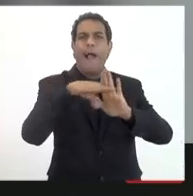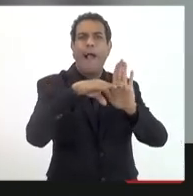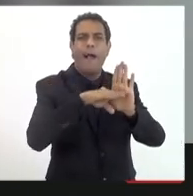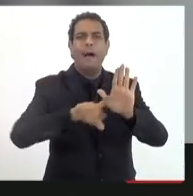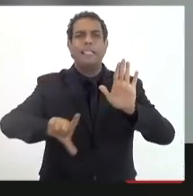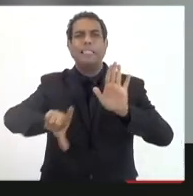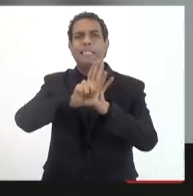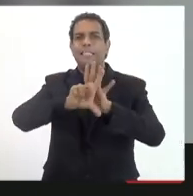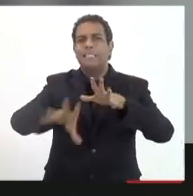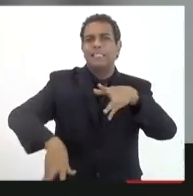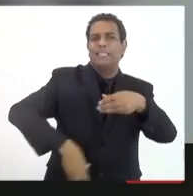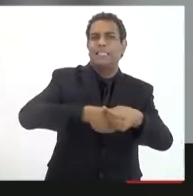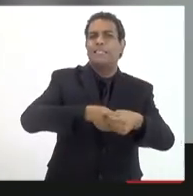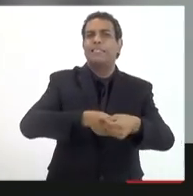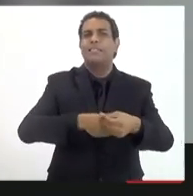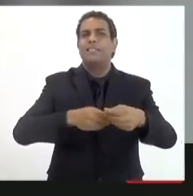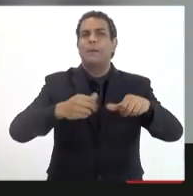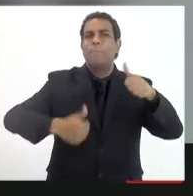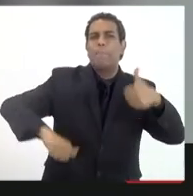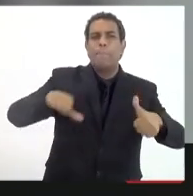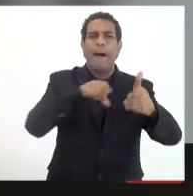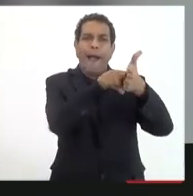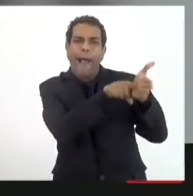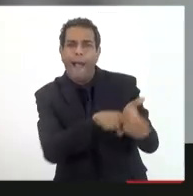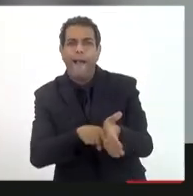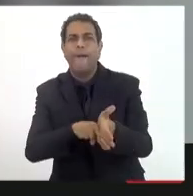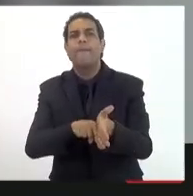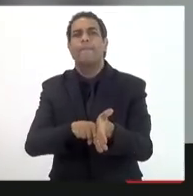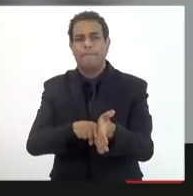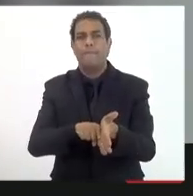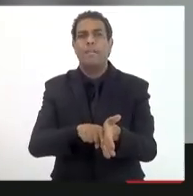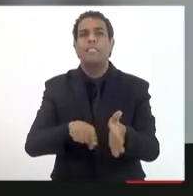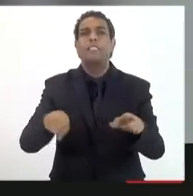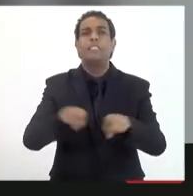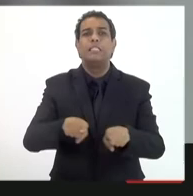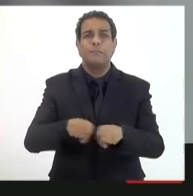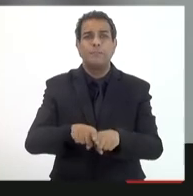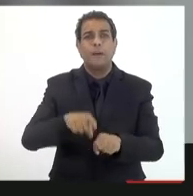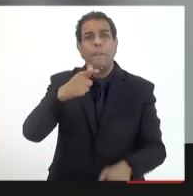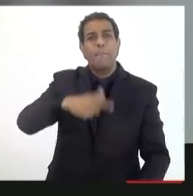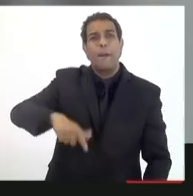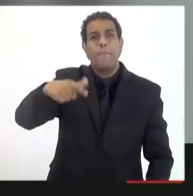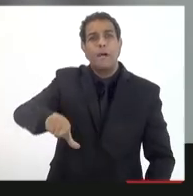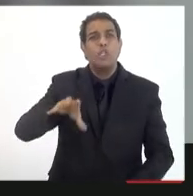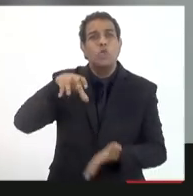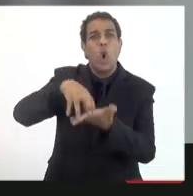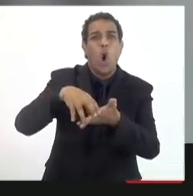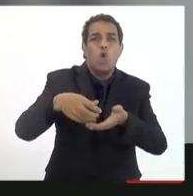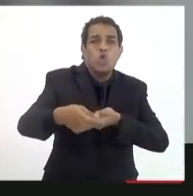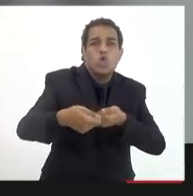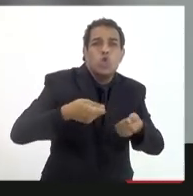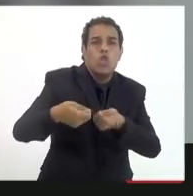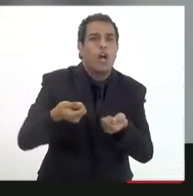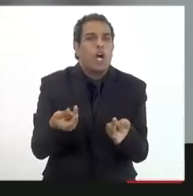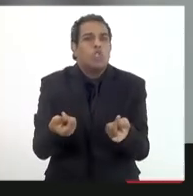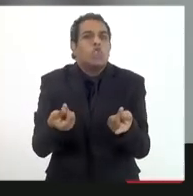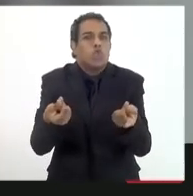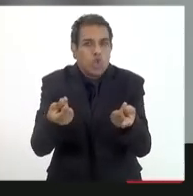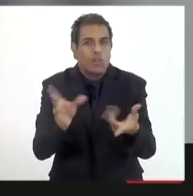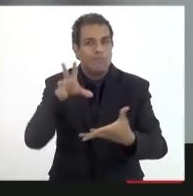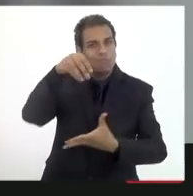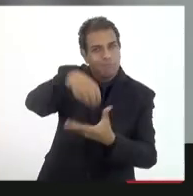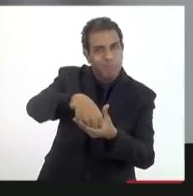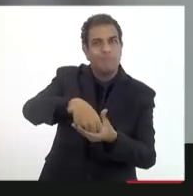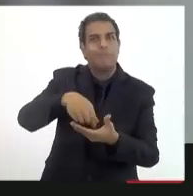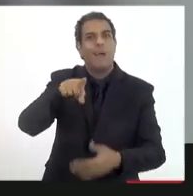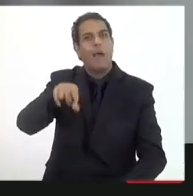um elemento importante do ponto de vista do papel da Cefaz e de todo o controle fiscal do fundo